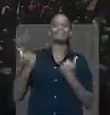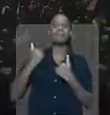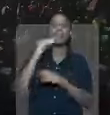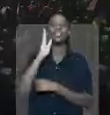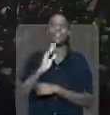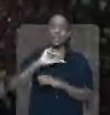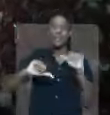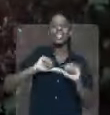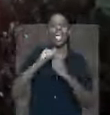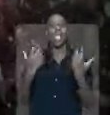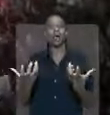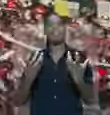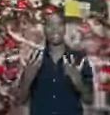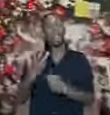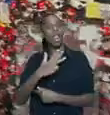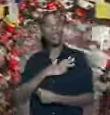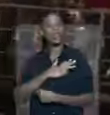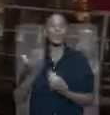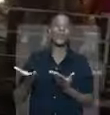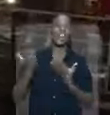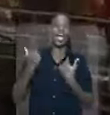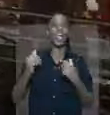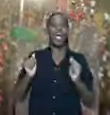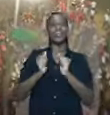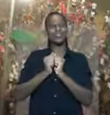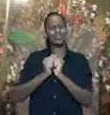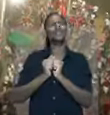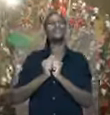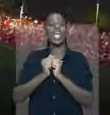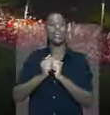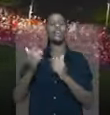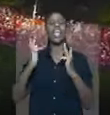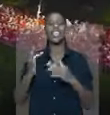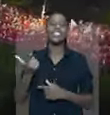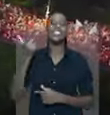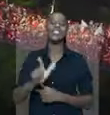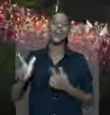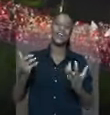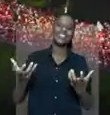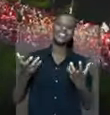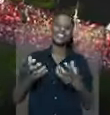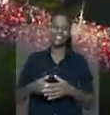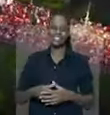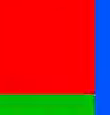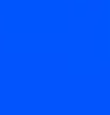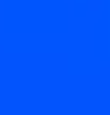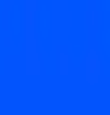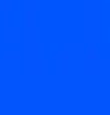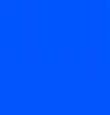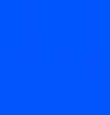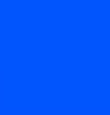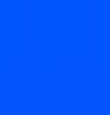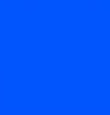lula lá, quero mudar o meu país. E vamos, agora é lula lá, quero de novo ser